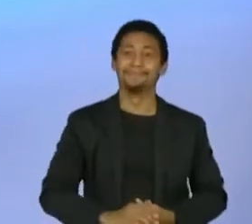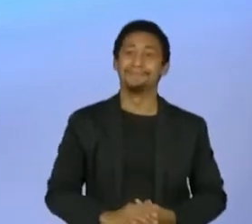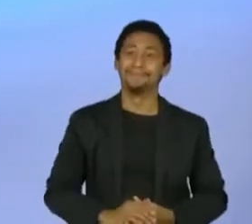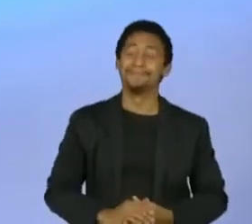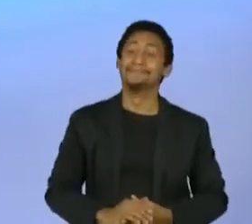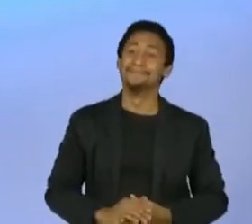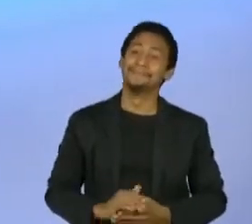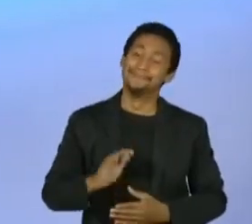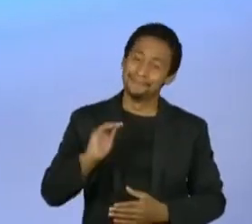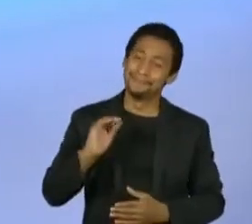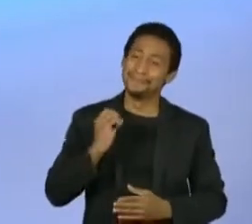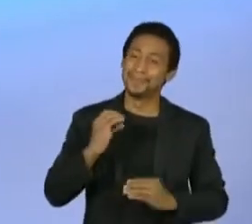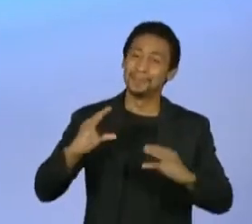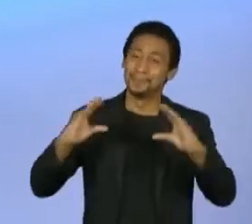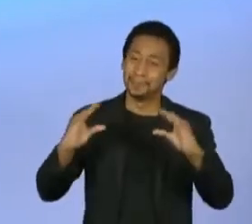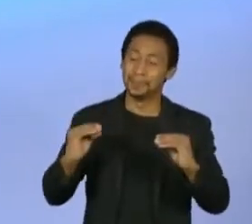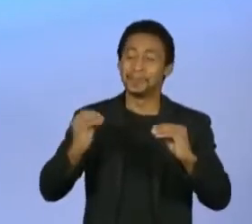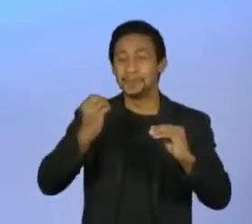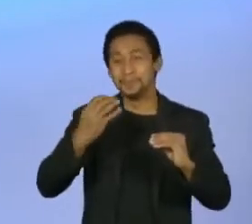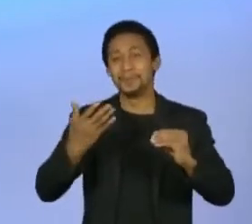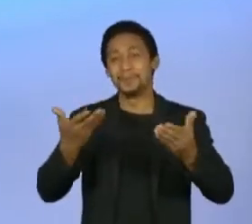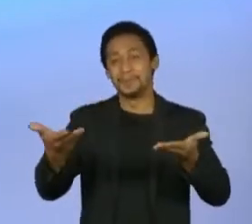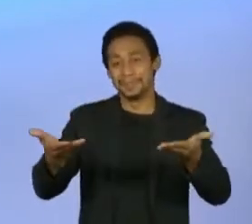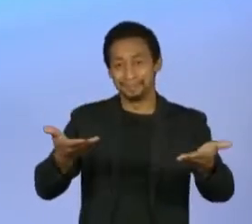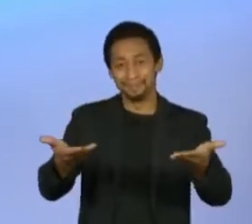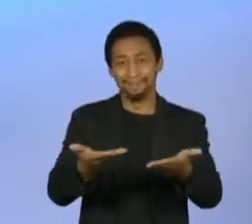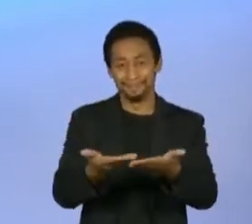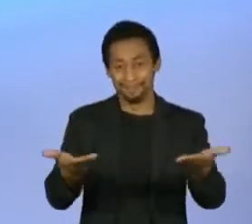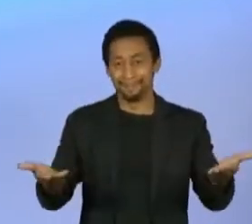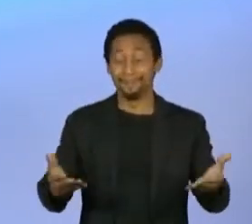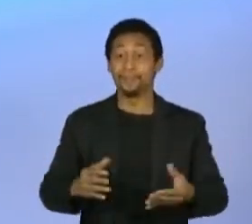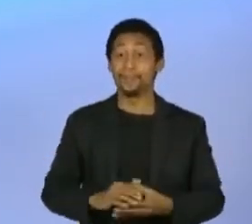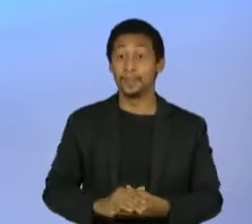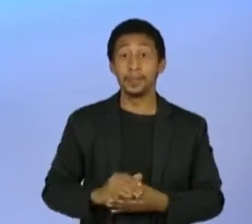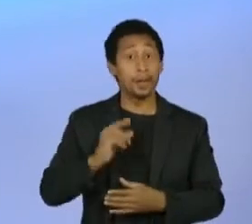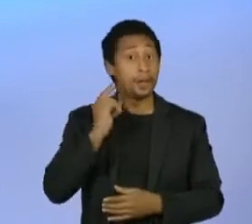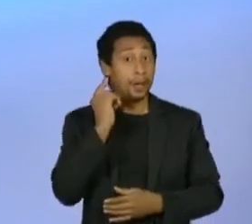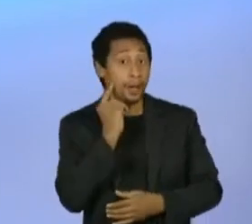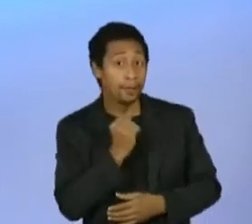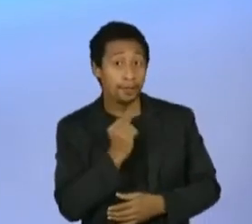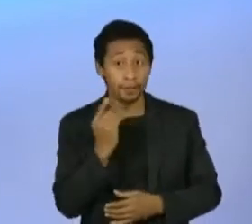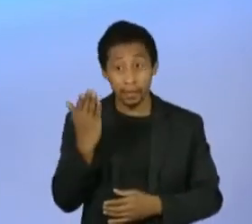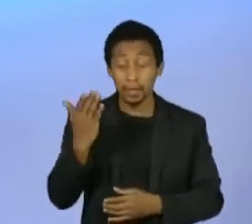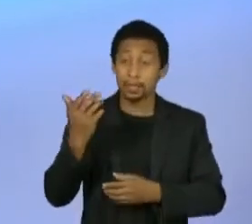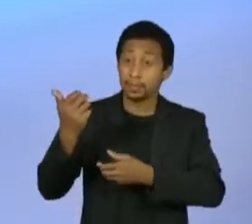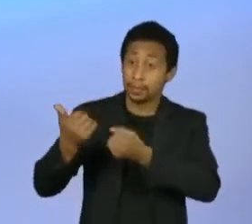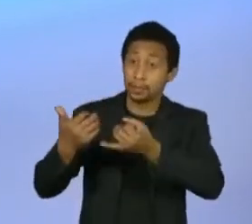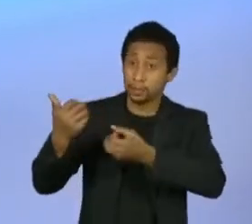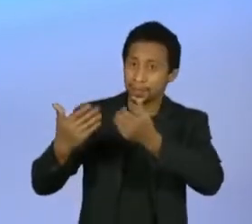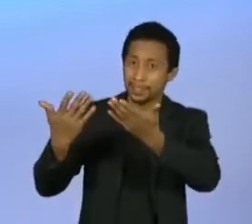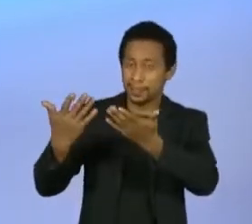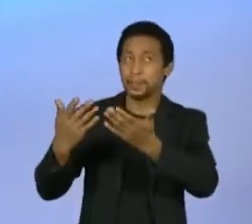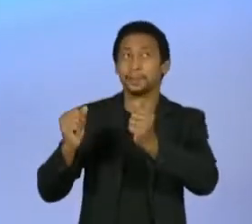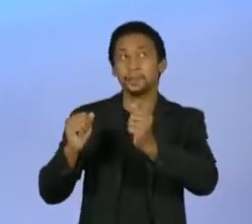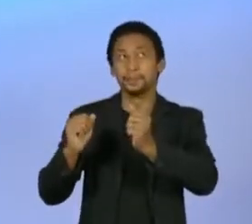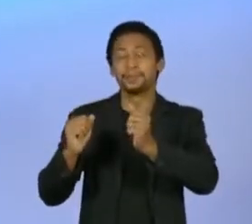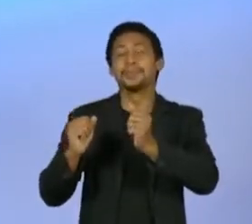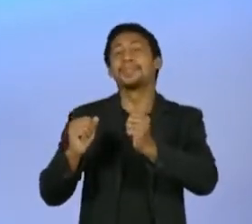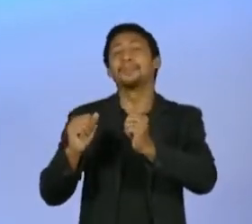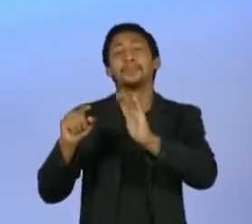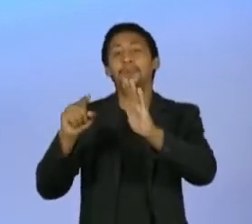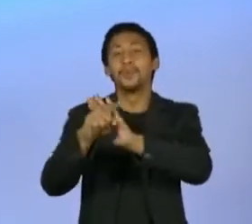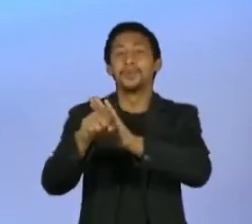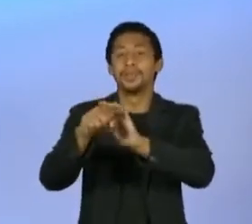Oi, Filipe. Boa noite, que bom estar aqui com vocês. Filipe, a Vera fez uma indagação aqui na abertura do programa, perguntando ao